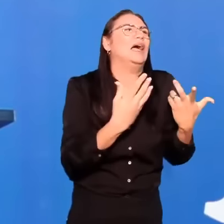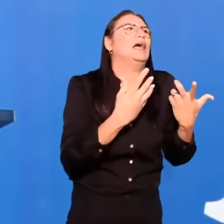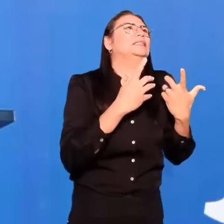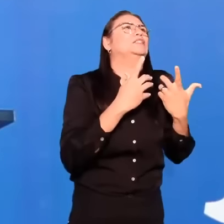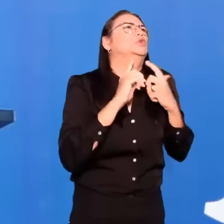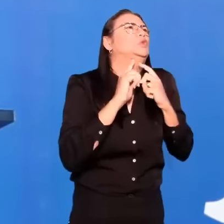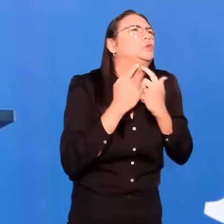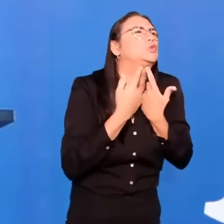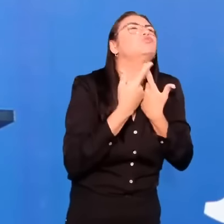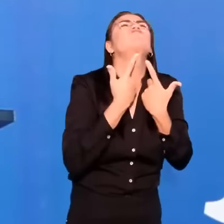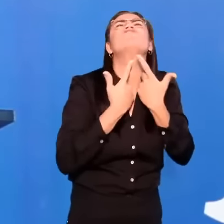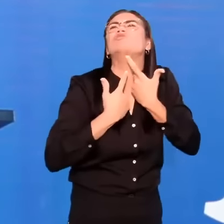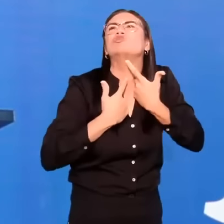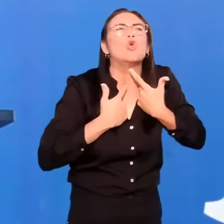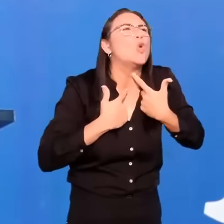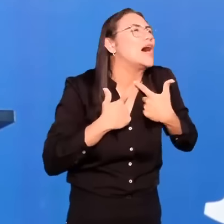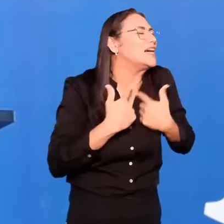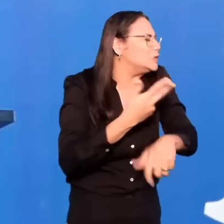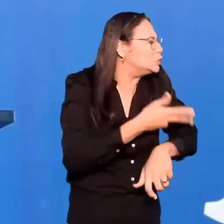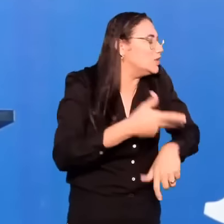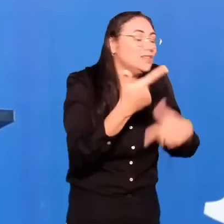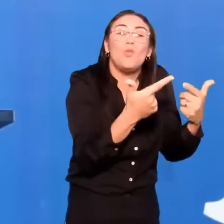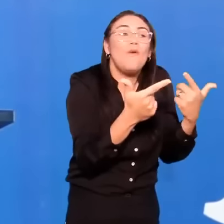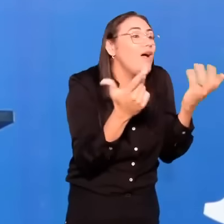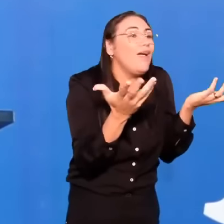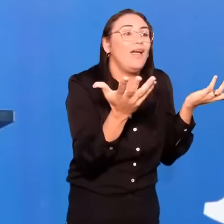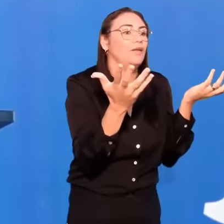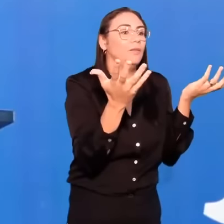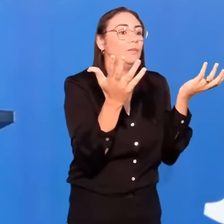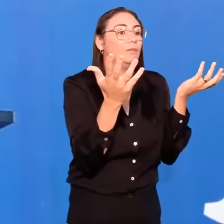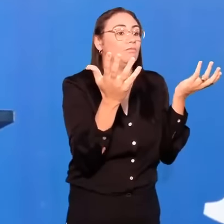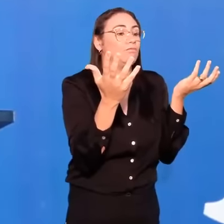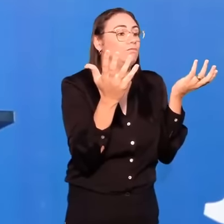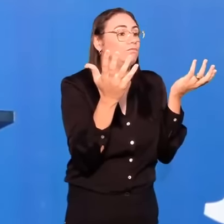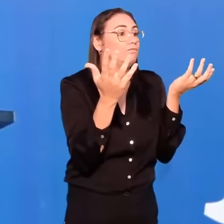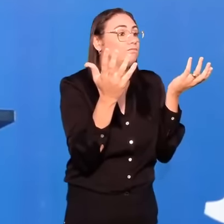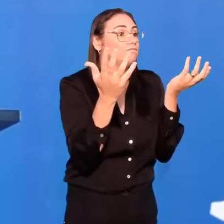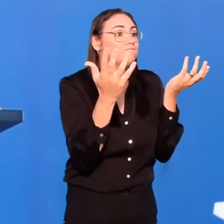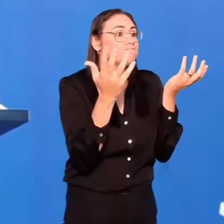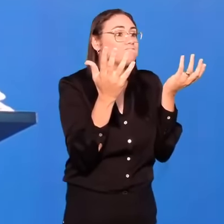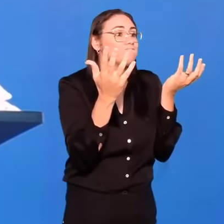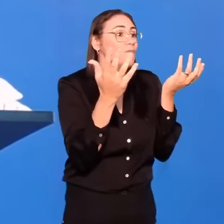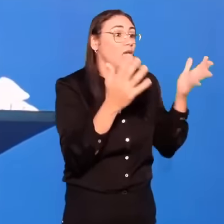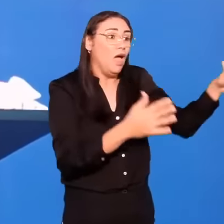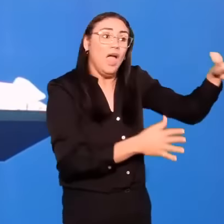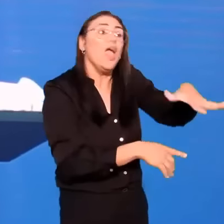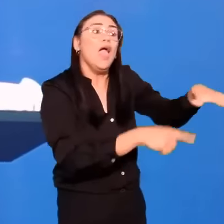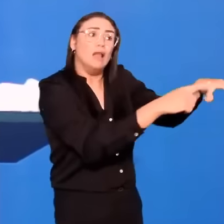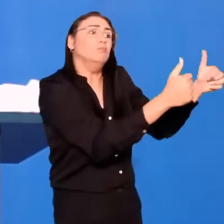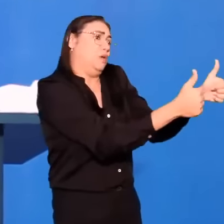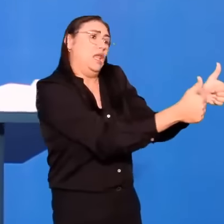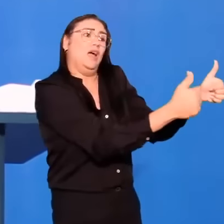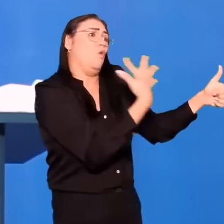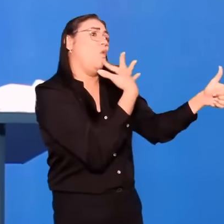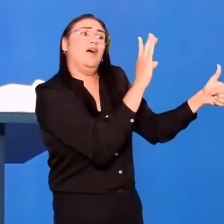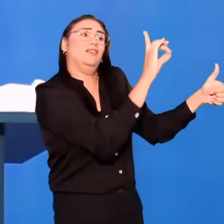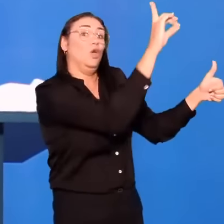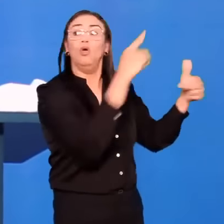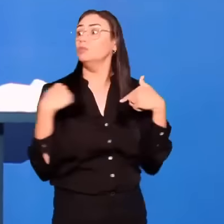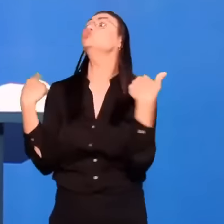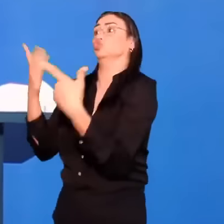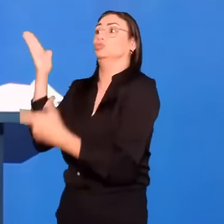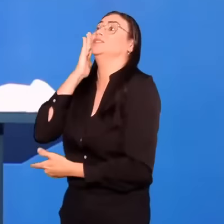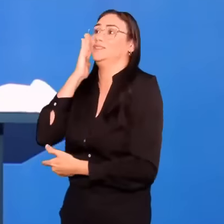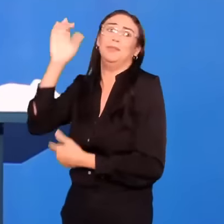desejos imundos. Tudo bem eles. Eles não conhecem a Deus, mas nós sabemos